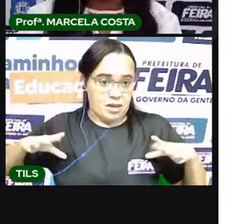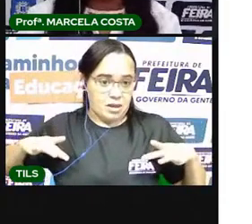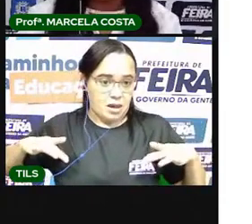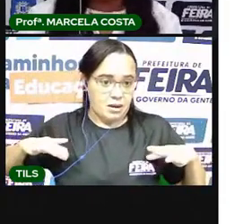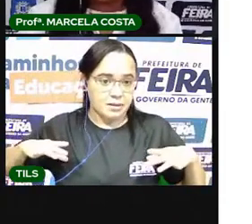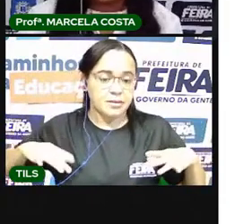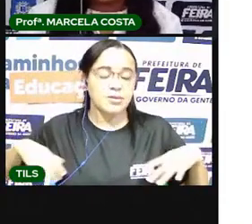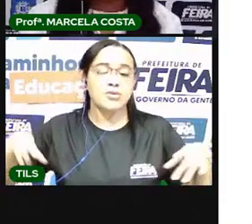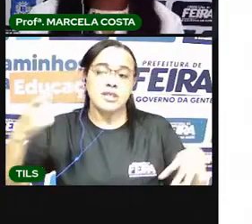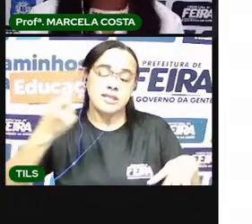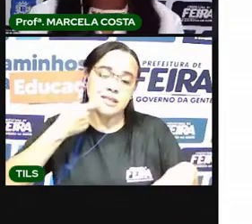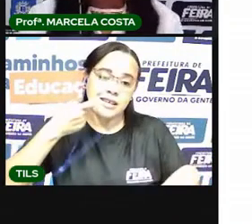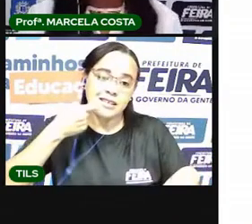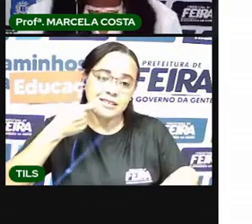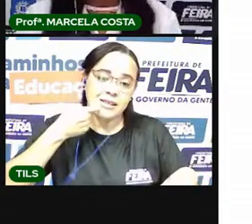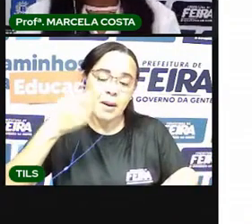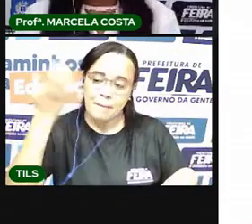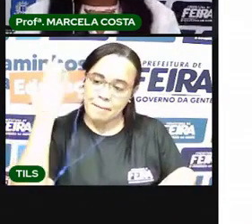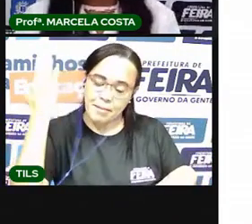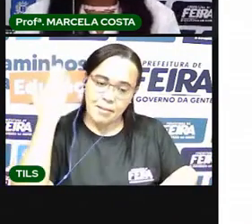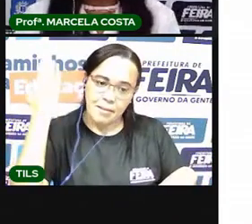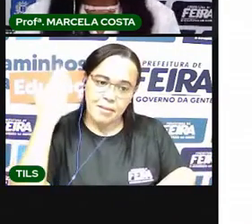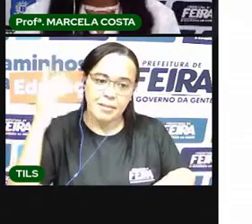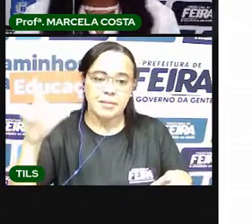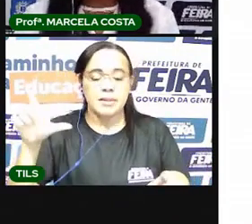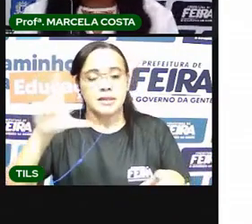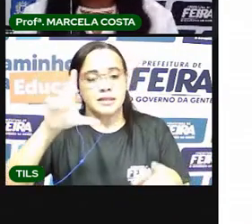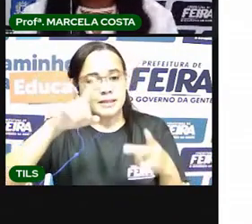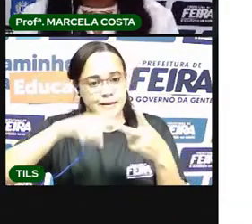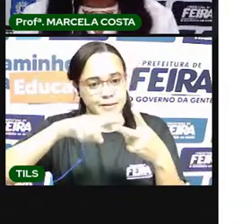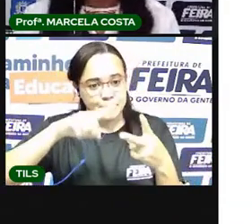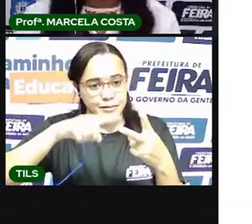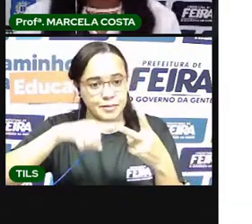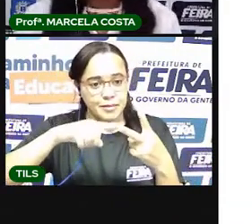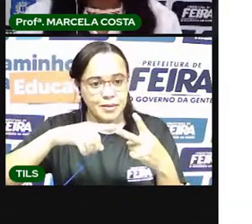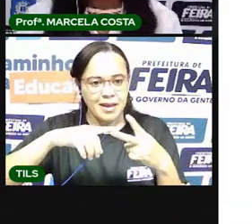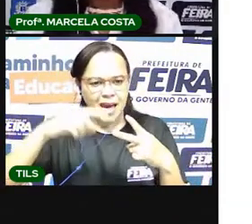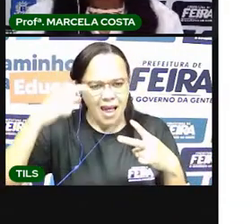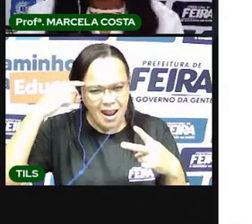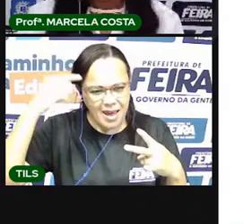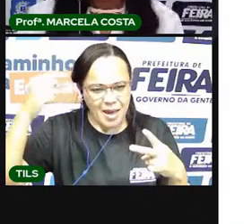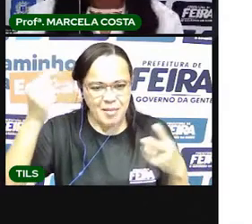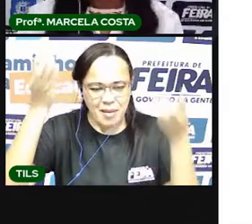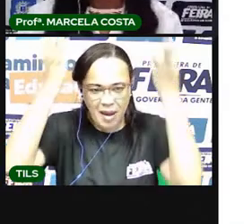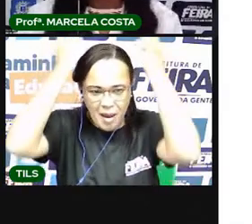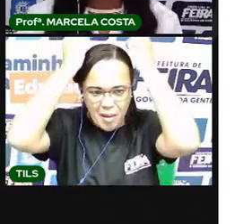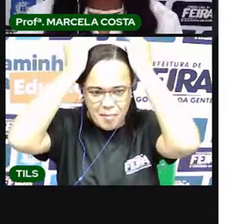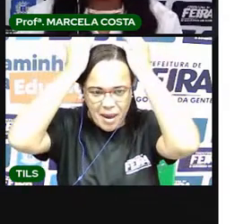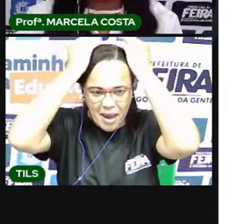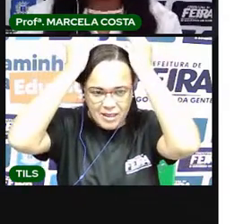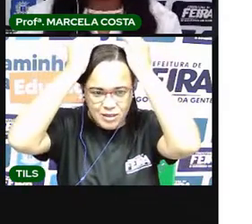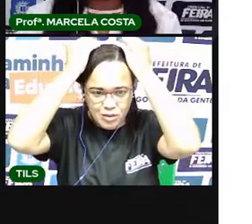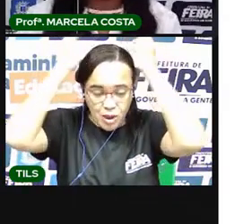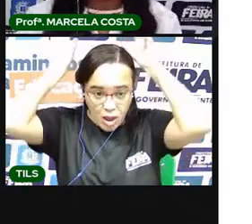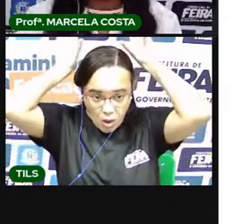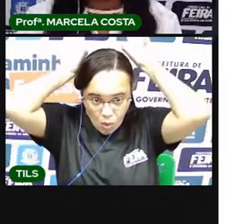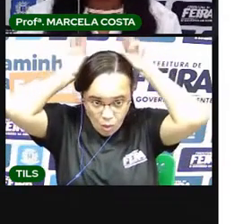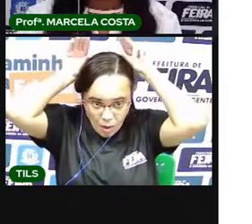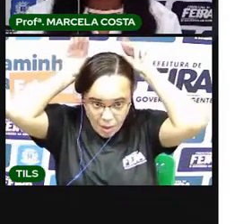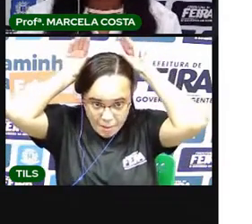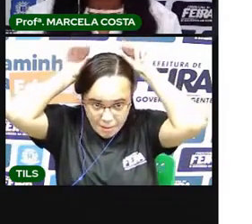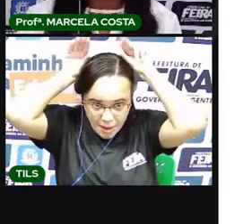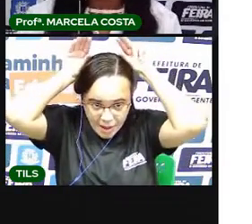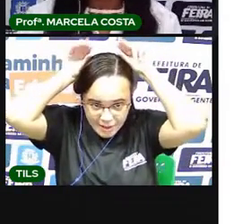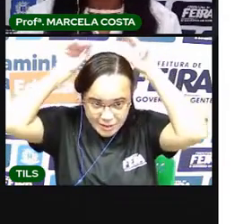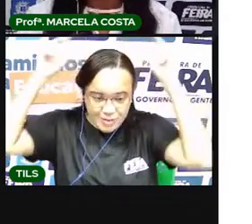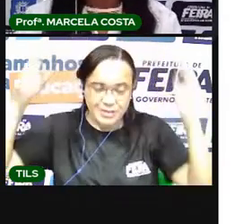2, uma sexta-feira Tivemos a Páscoa que aconteceu no domingo, foi o dia 4, tá vendo?